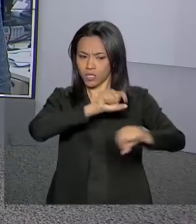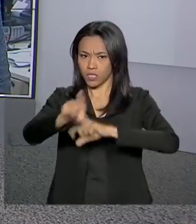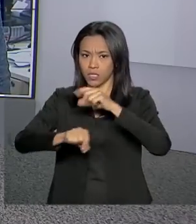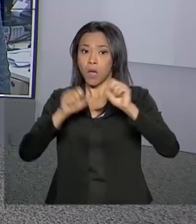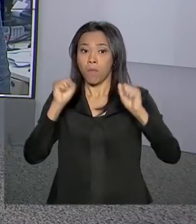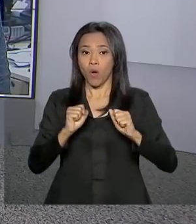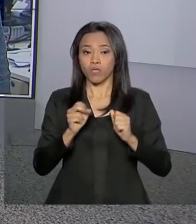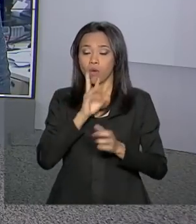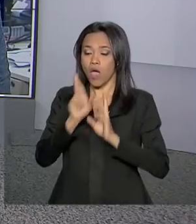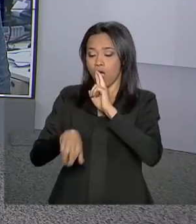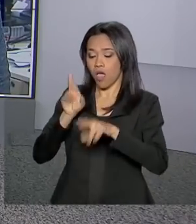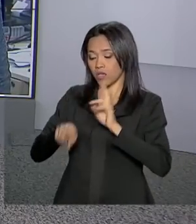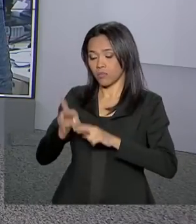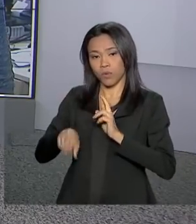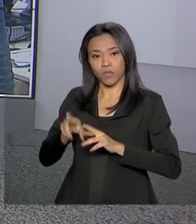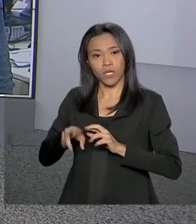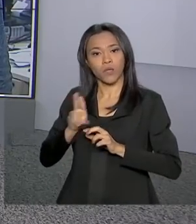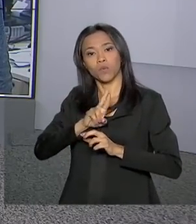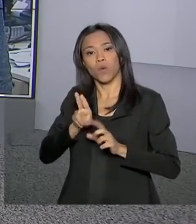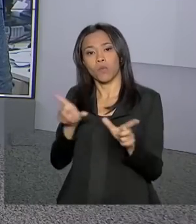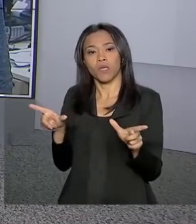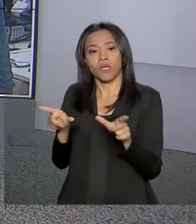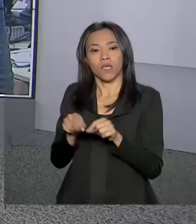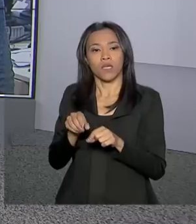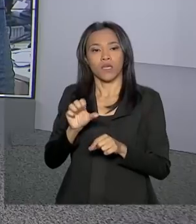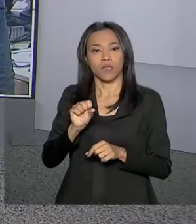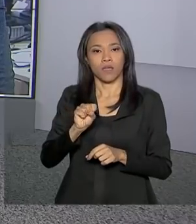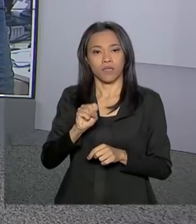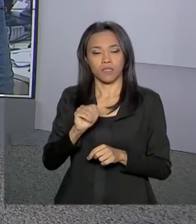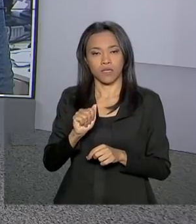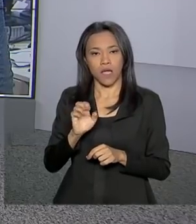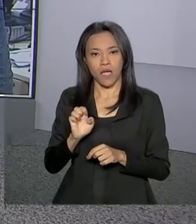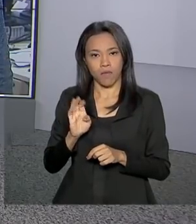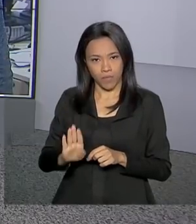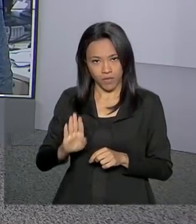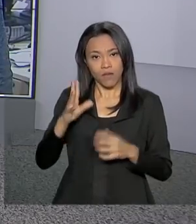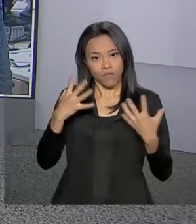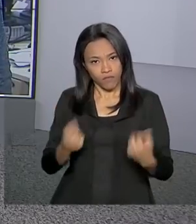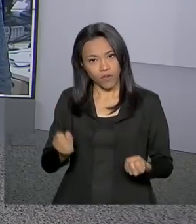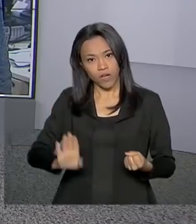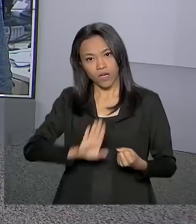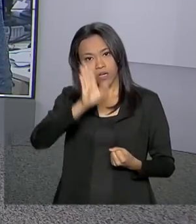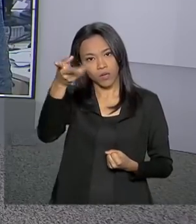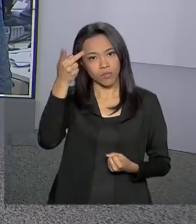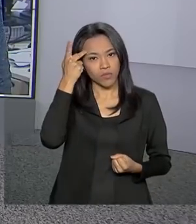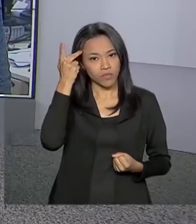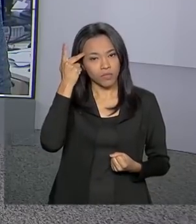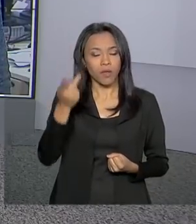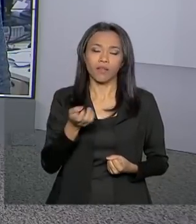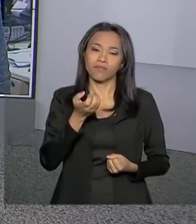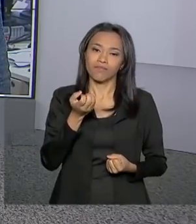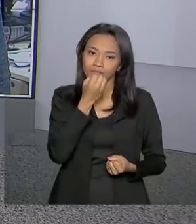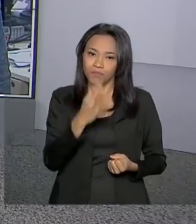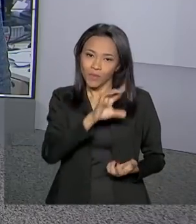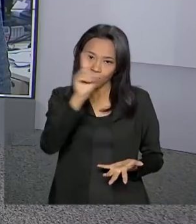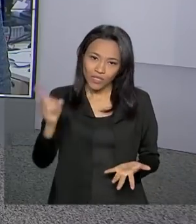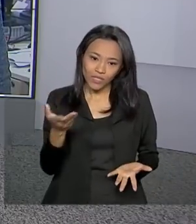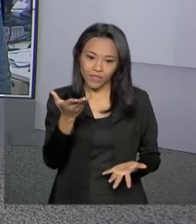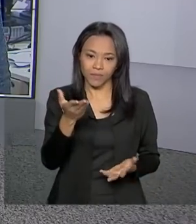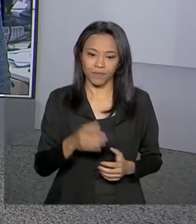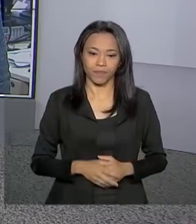ao Sistema de Avaliação da Educação Básica, o SAEB. Vamos então até a nossa redação em São Paulo conversar com o Dimas Soudi. Oi, Dimas, bom dia para você.